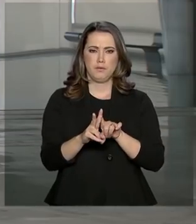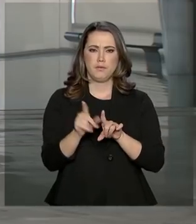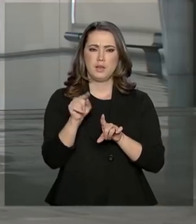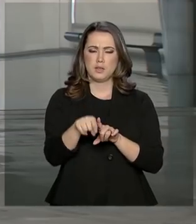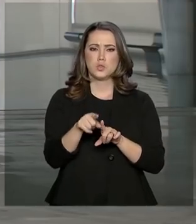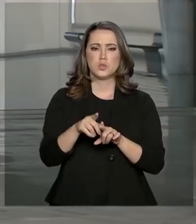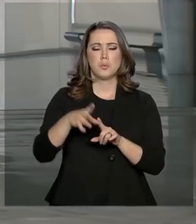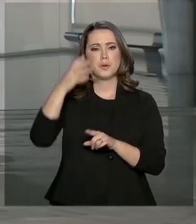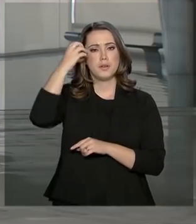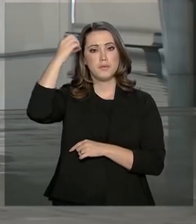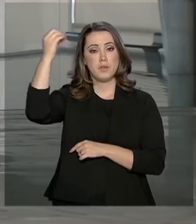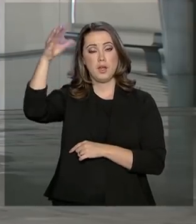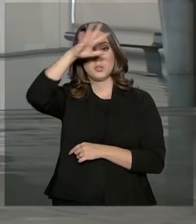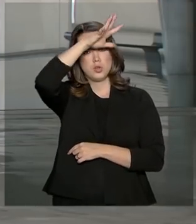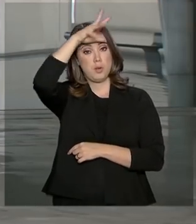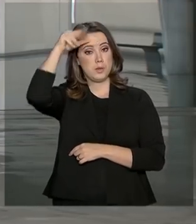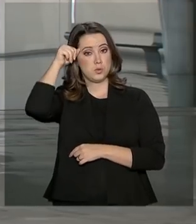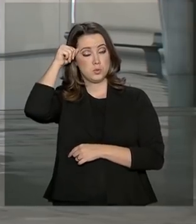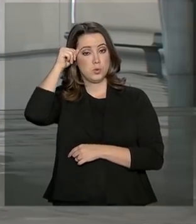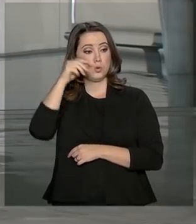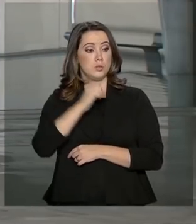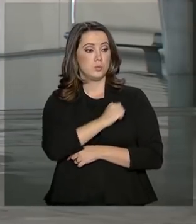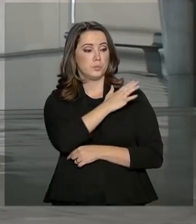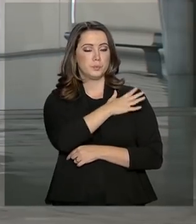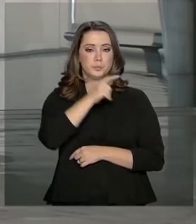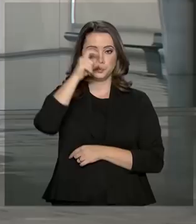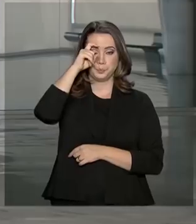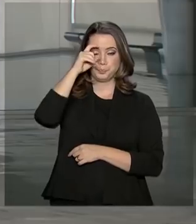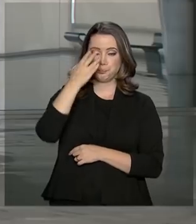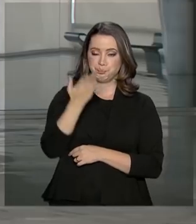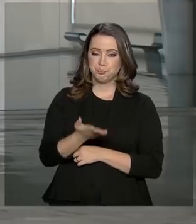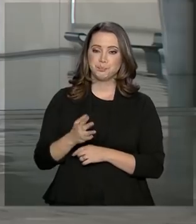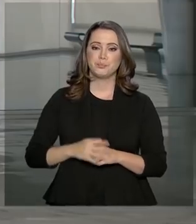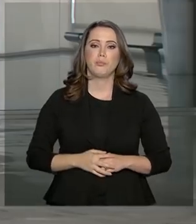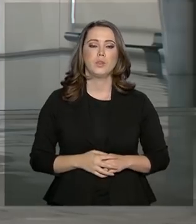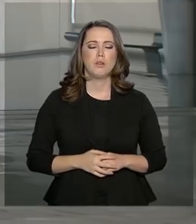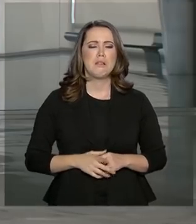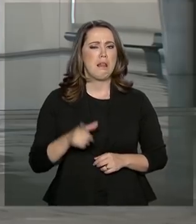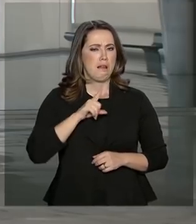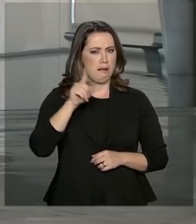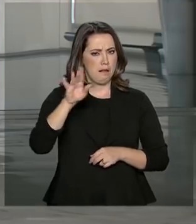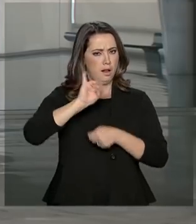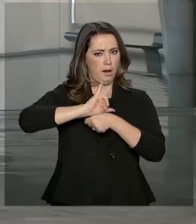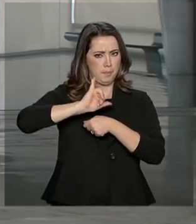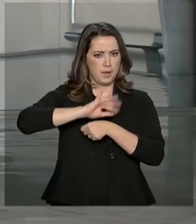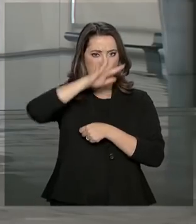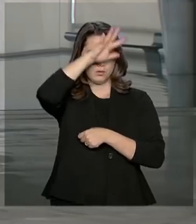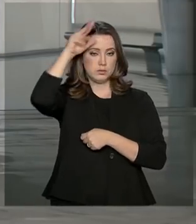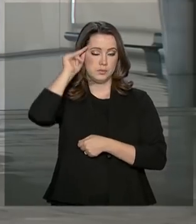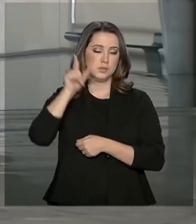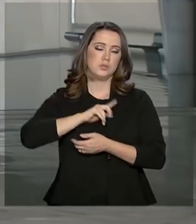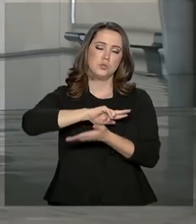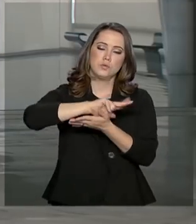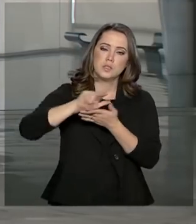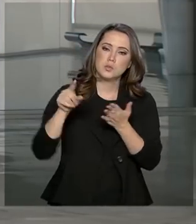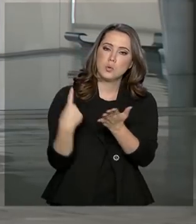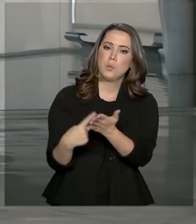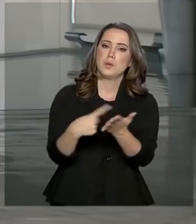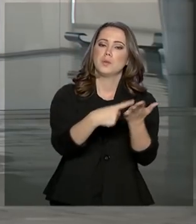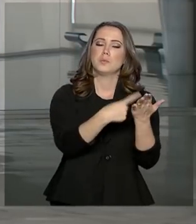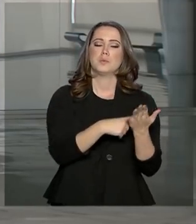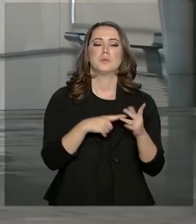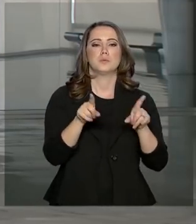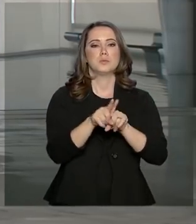Amazonas. Em Manaus, Mourão participa de uma série de agendas, entre elas, com empresários da